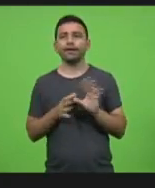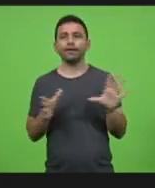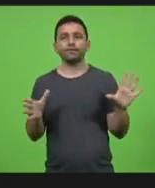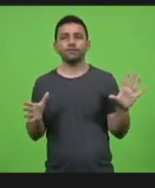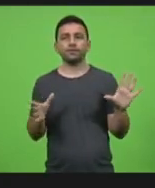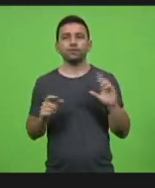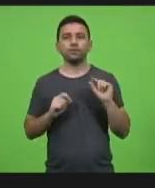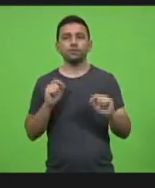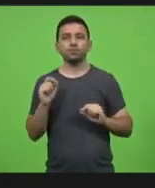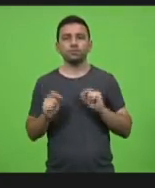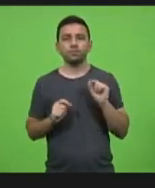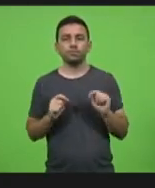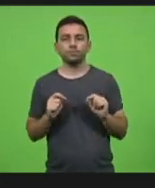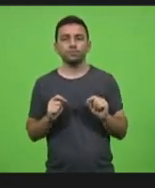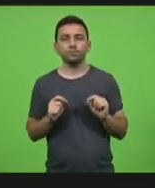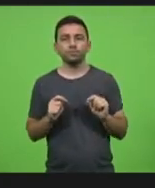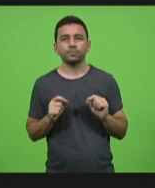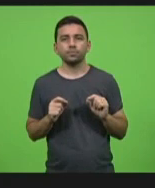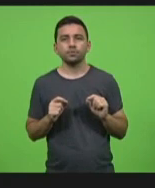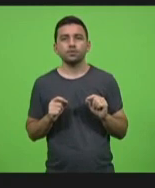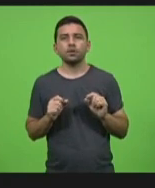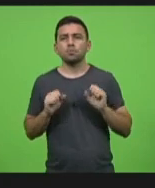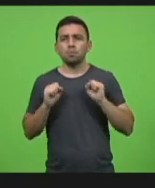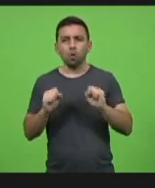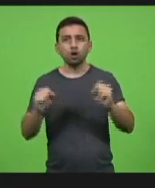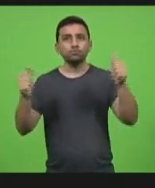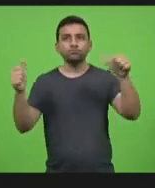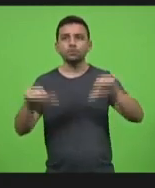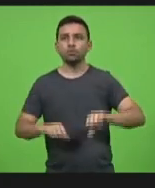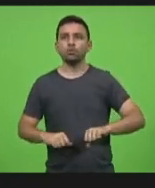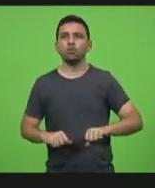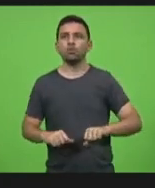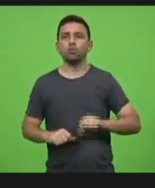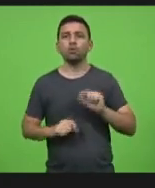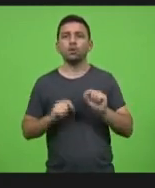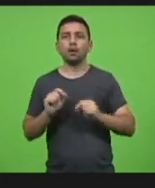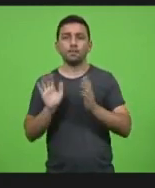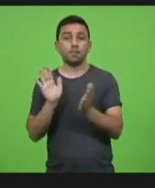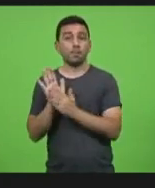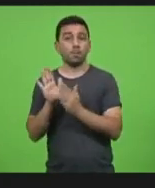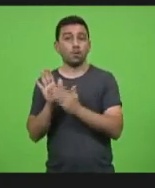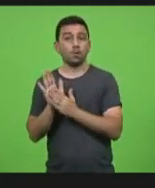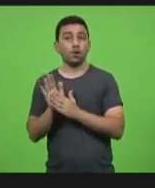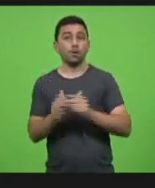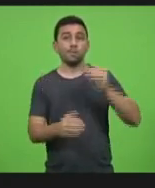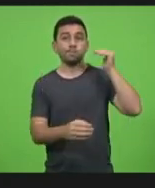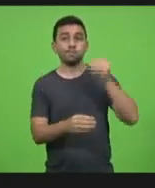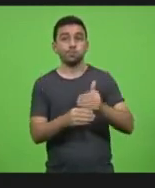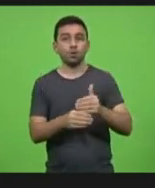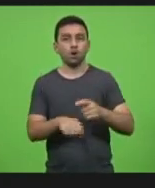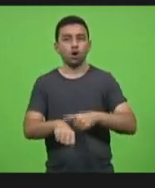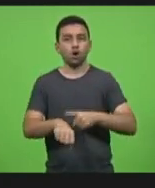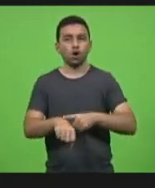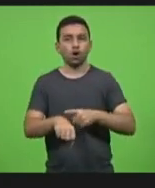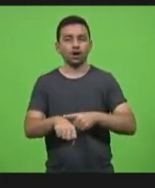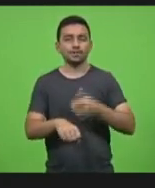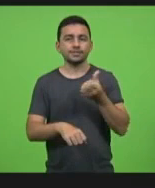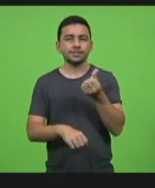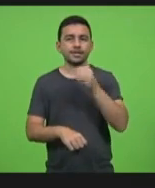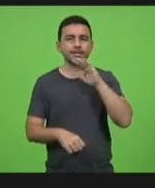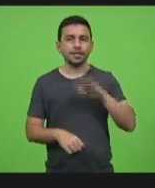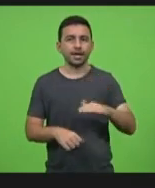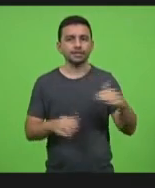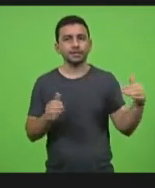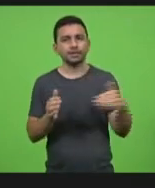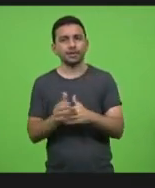com que isso possa ainda piorar propõe um lockdown de 6 horas da tarde e 6 horas